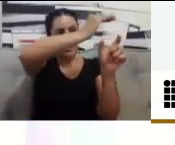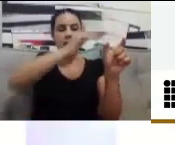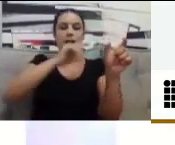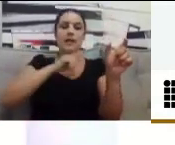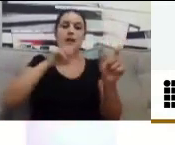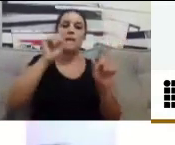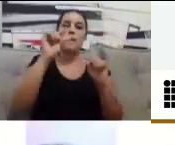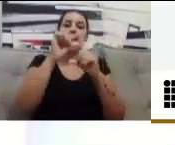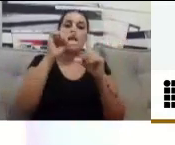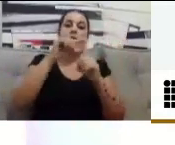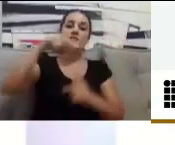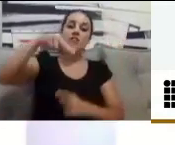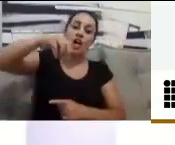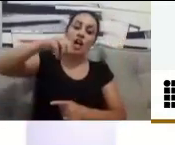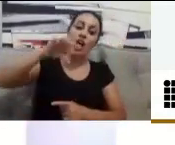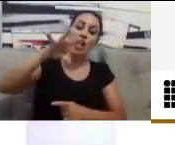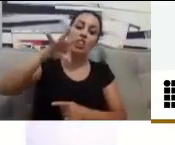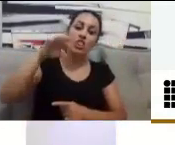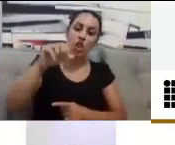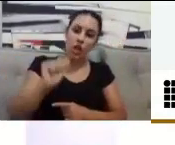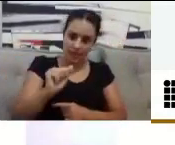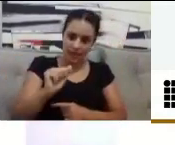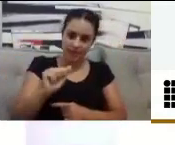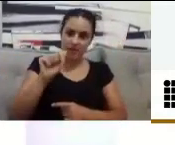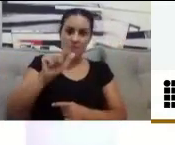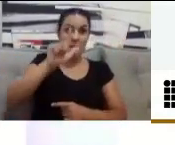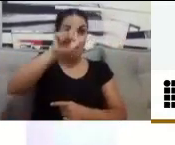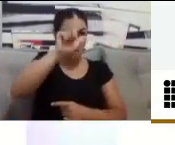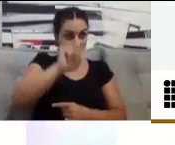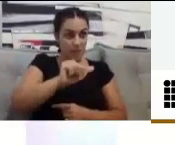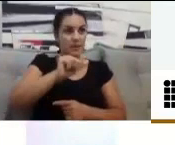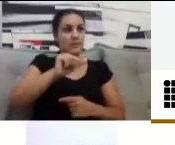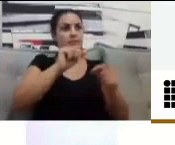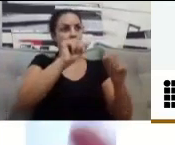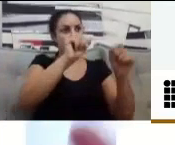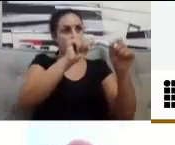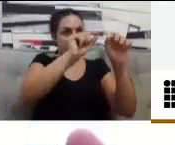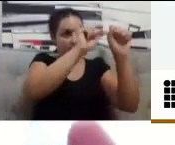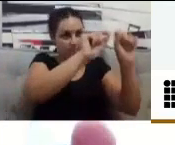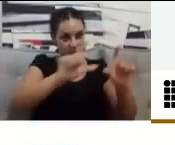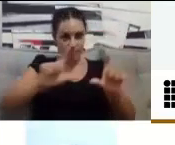seu nome na lista de presença correspondente ao seu período. Tá bom?